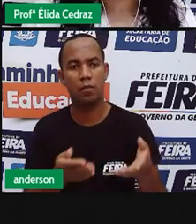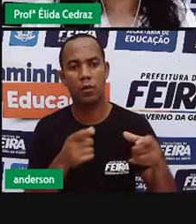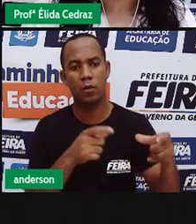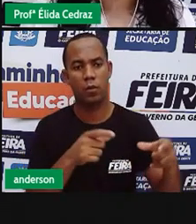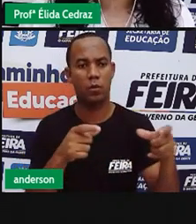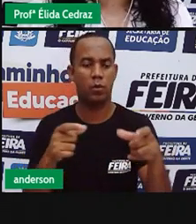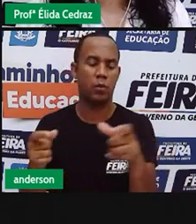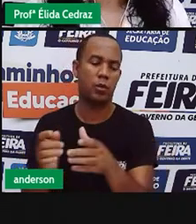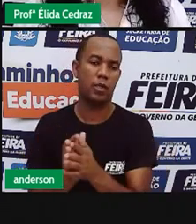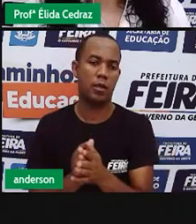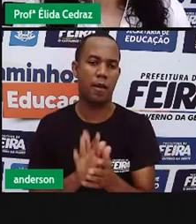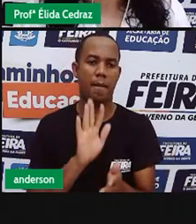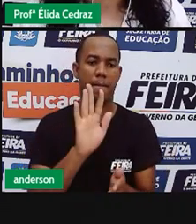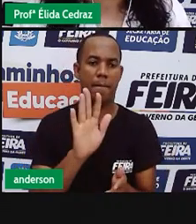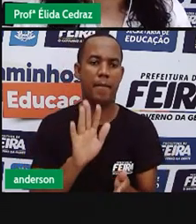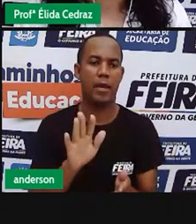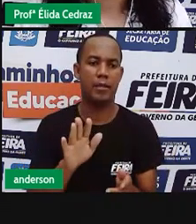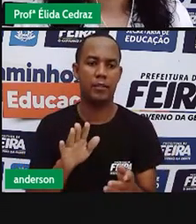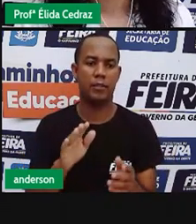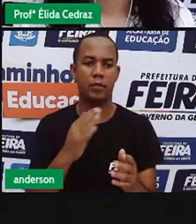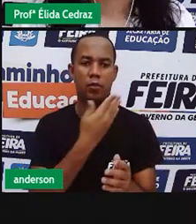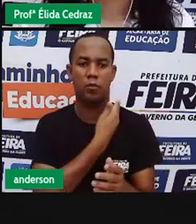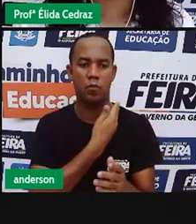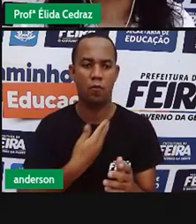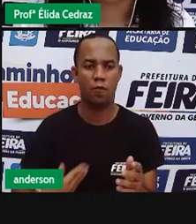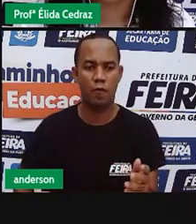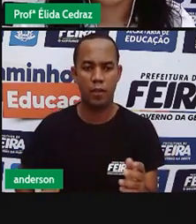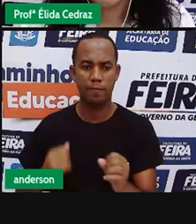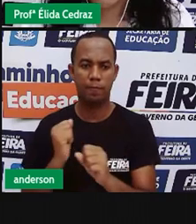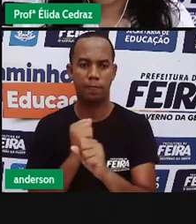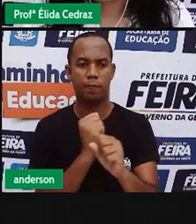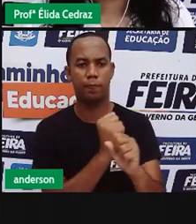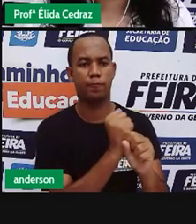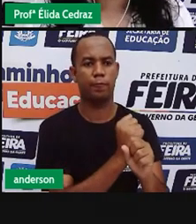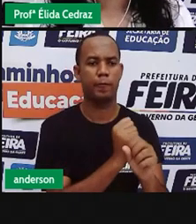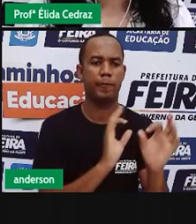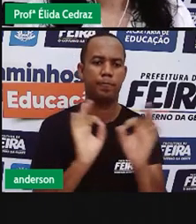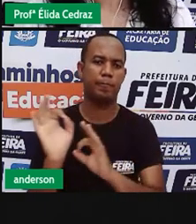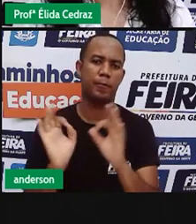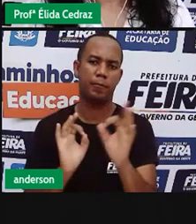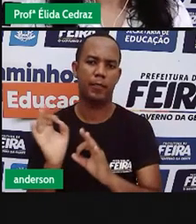o governo constrói e faz a manutenção.